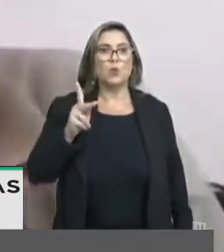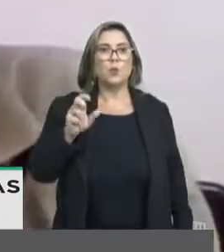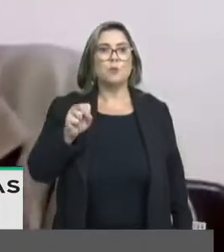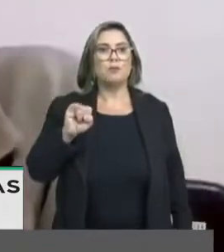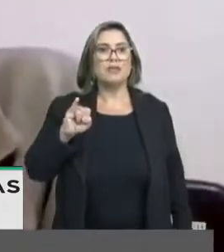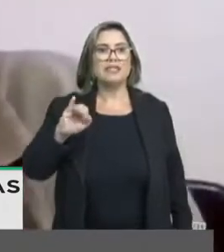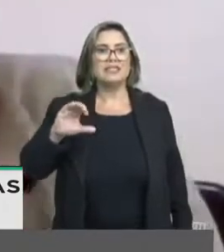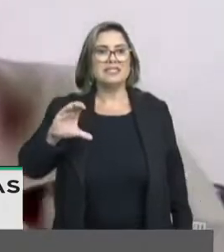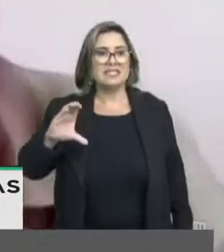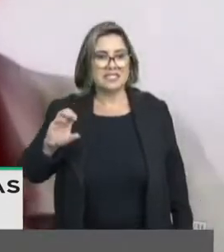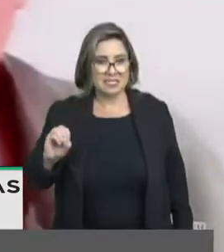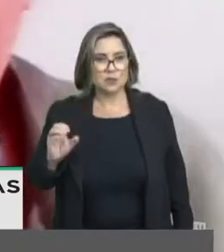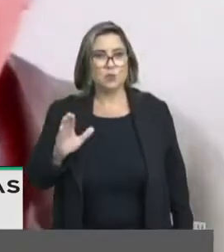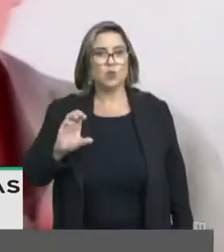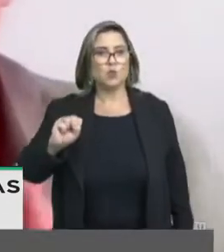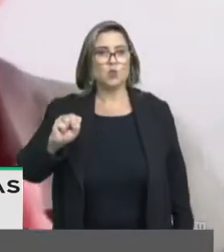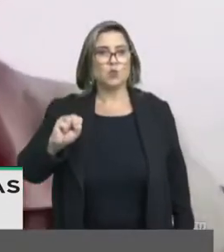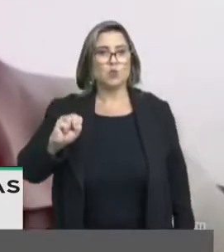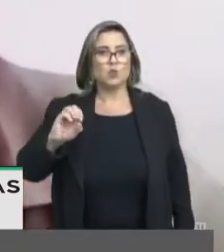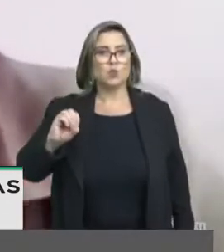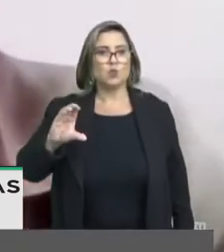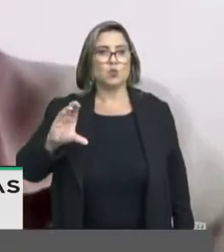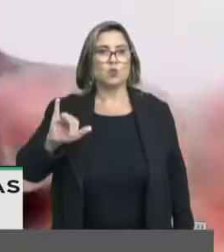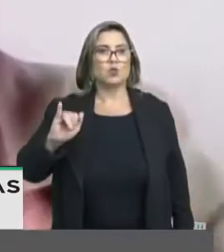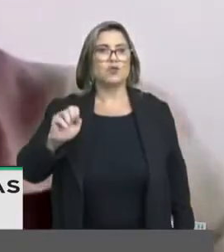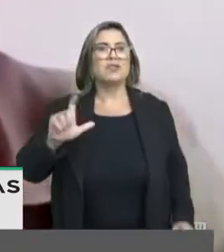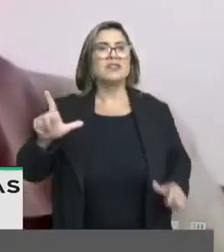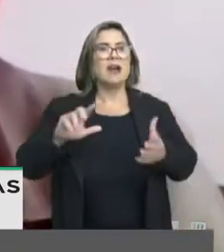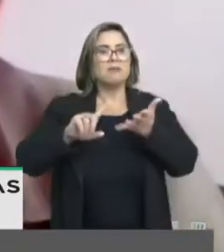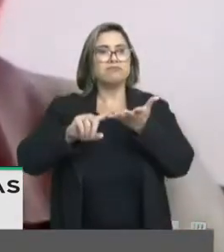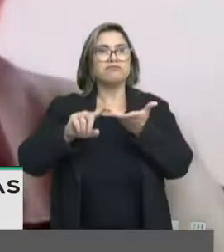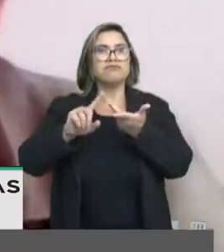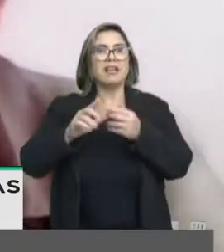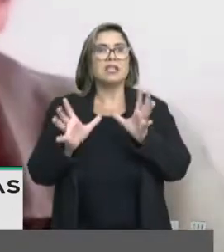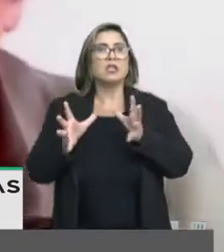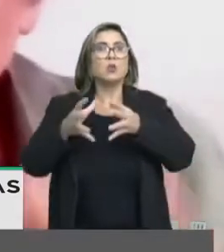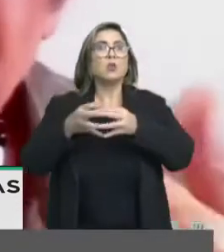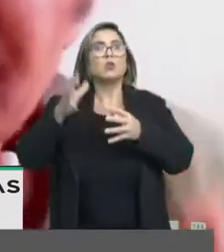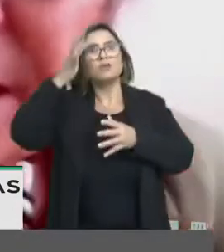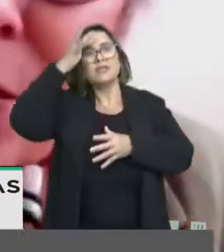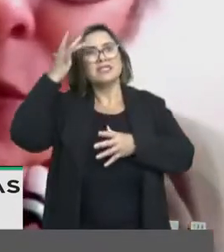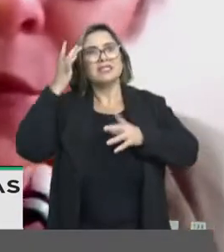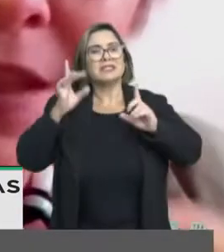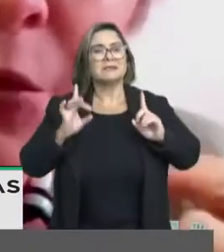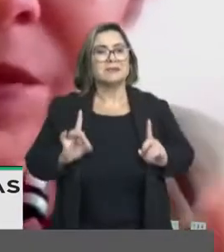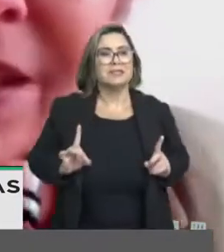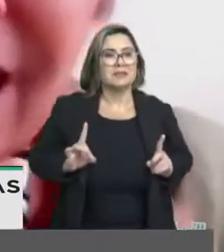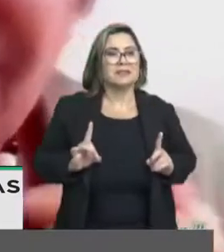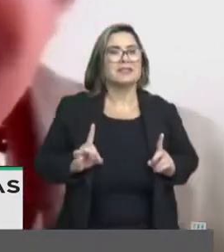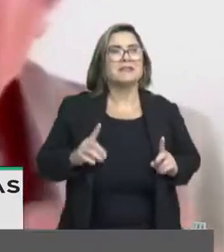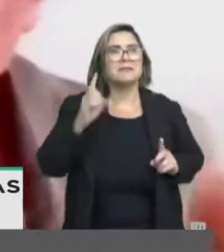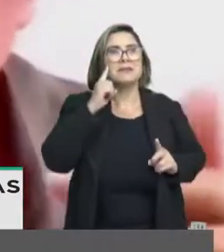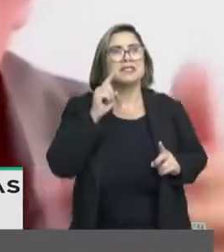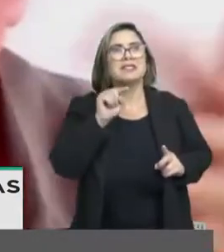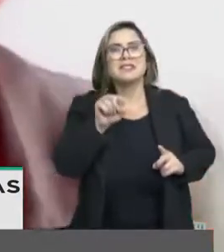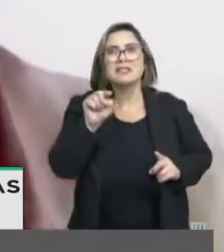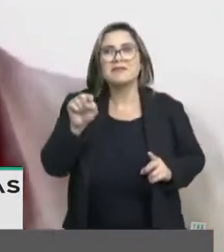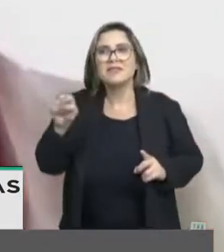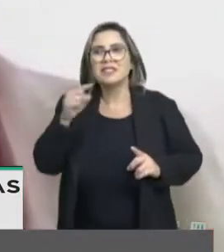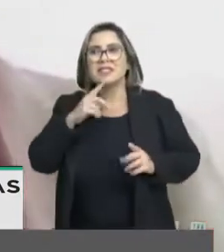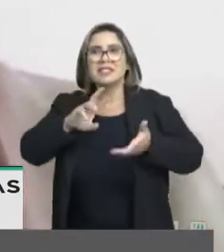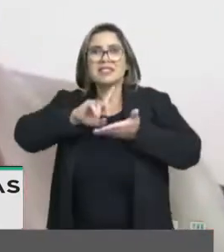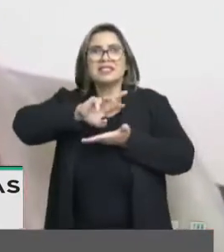ao conceito que está na LBI, que as deficiências estão no próprio ambiente e que é preciso você considerar que há uma